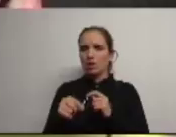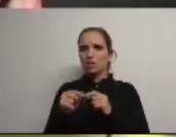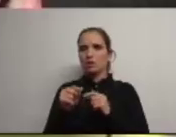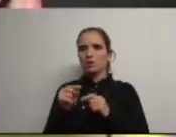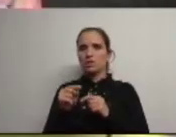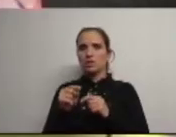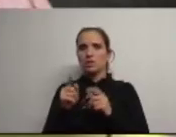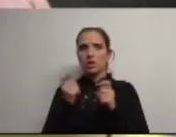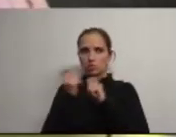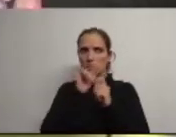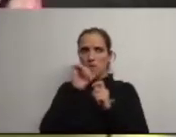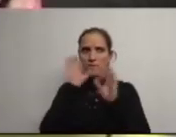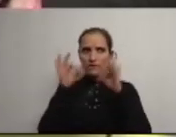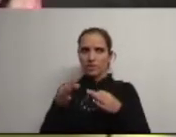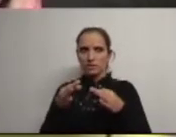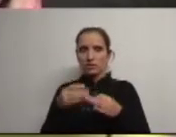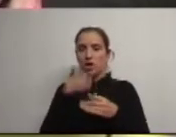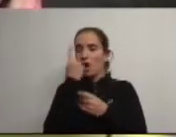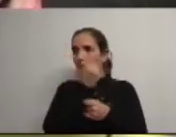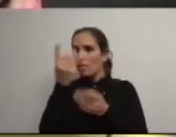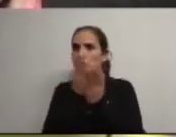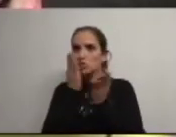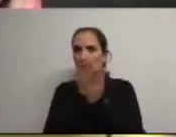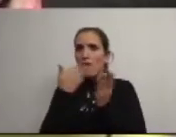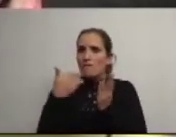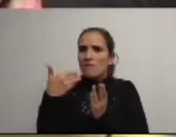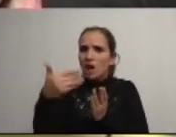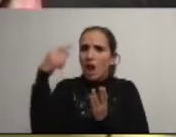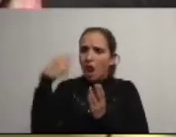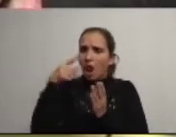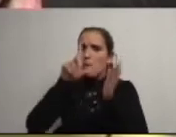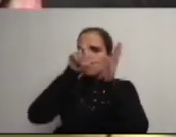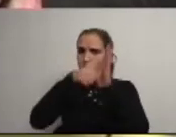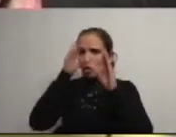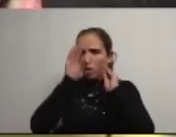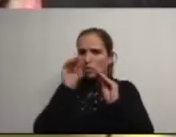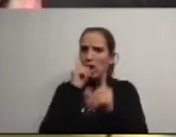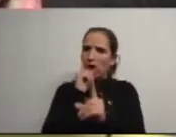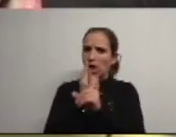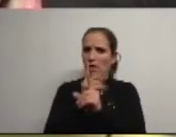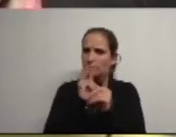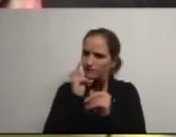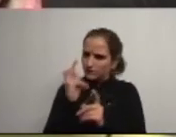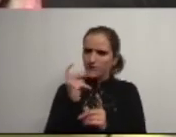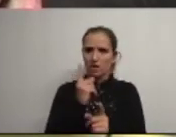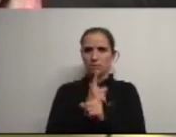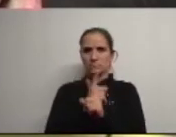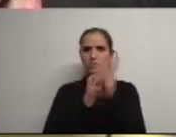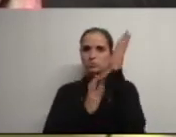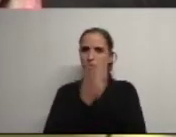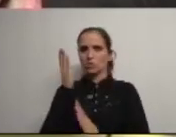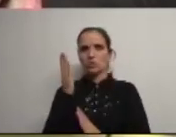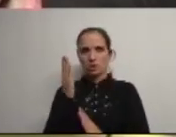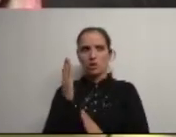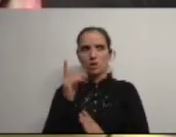que está em discussão cada escola vai ter o seu projeto educativo a continuar a ter o seu projeto